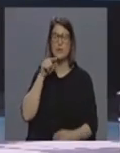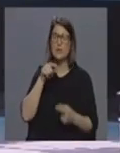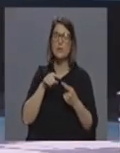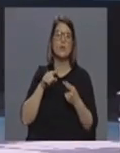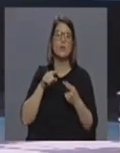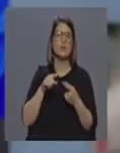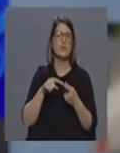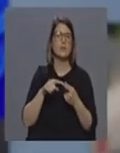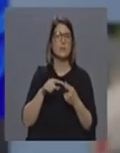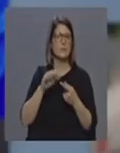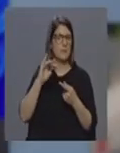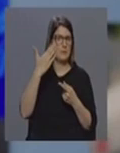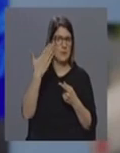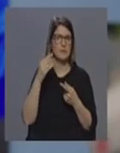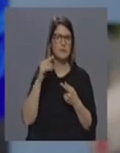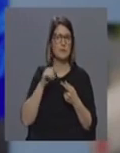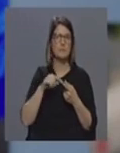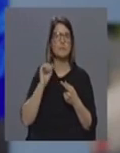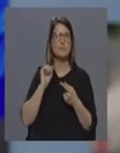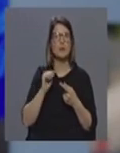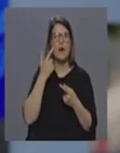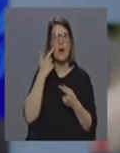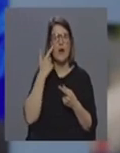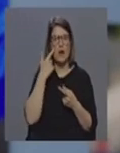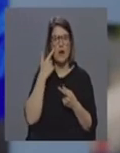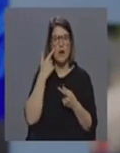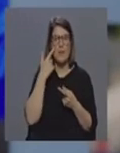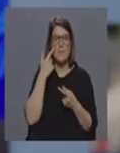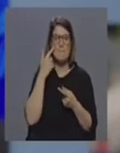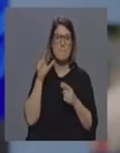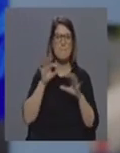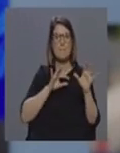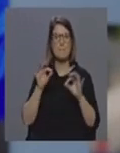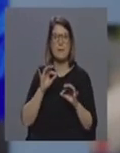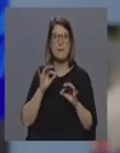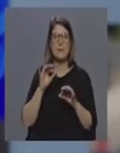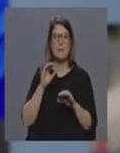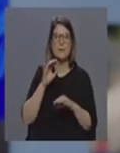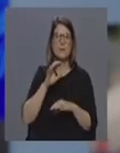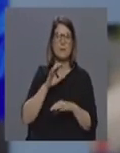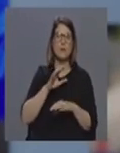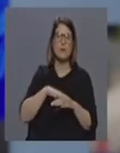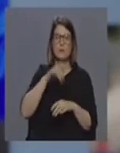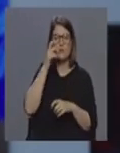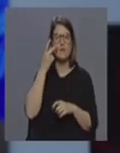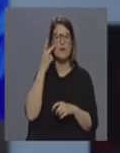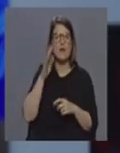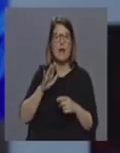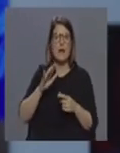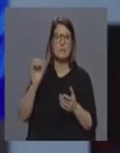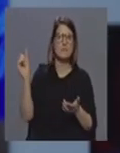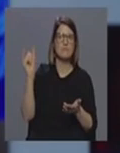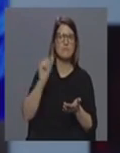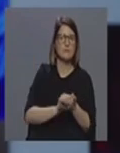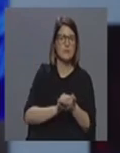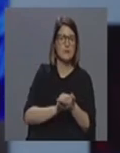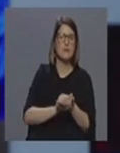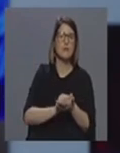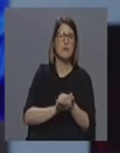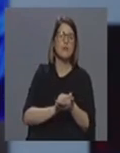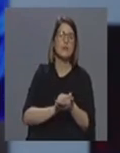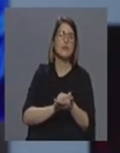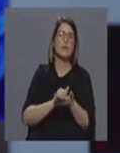digamos assim aqui de triagem depois também do regresso de eventualmente residentes açorianos